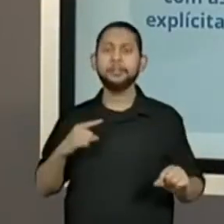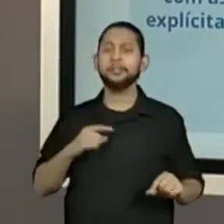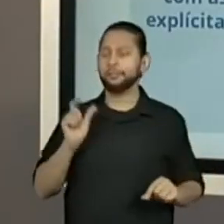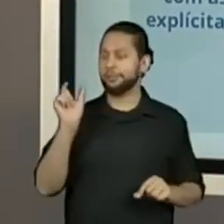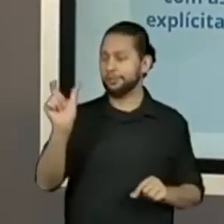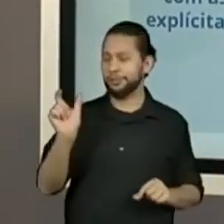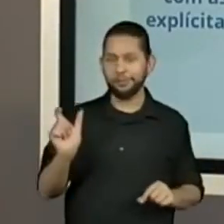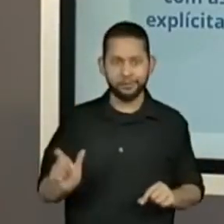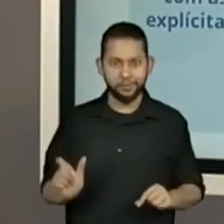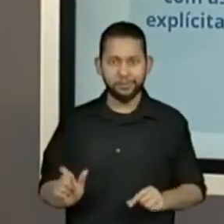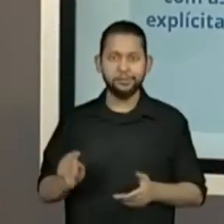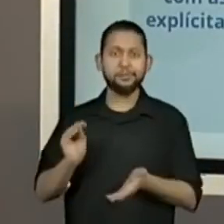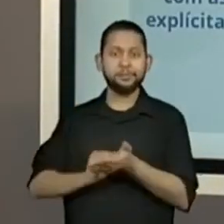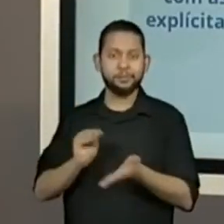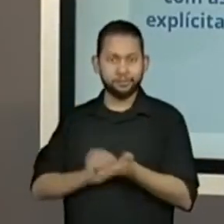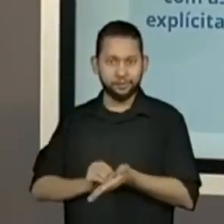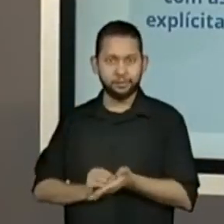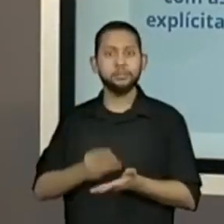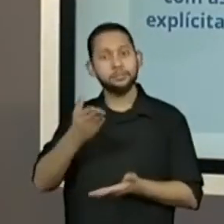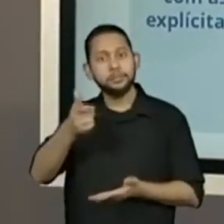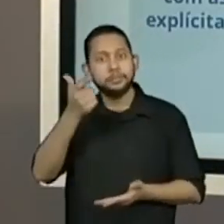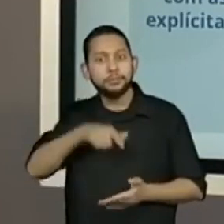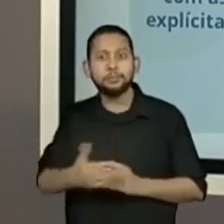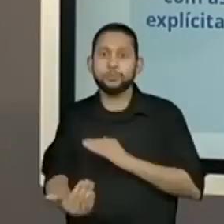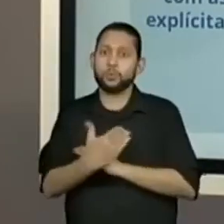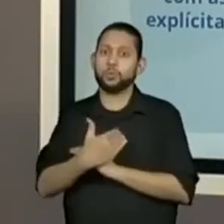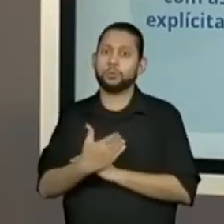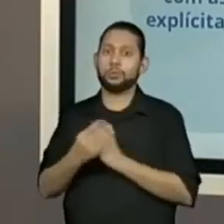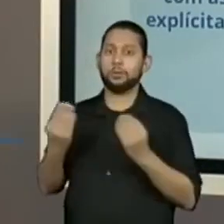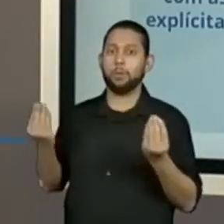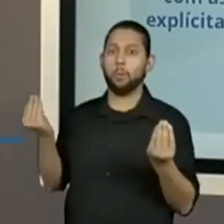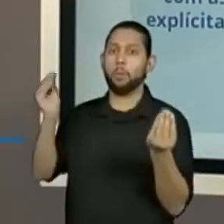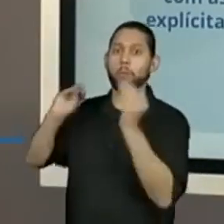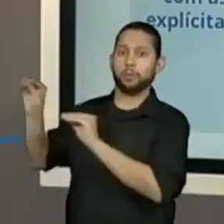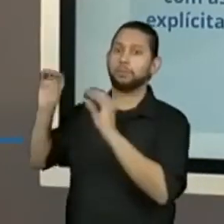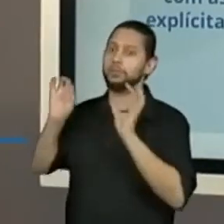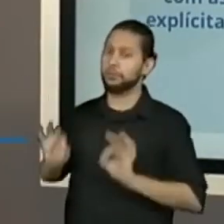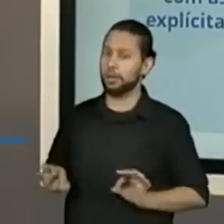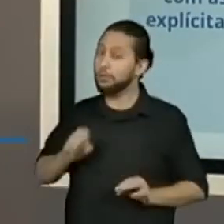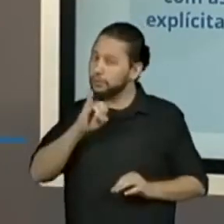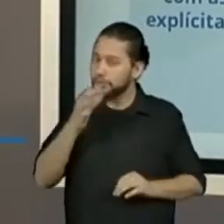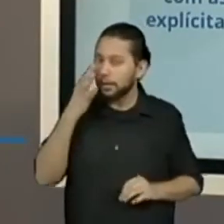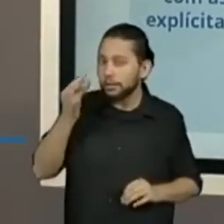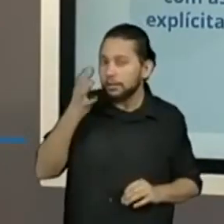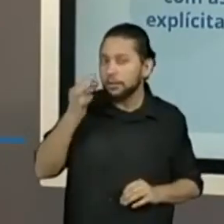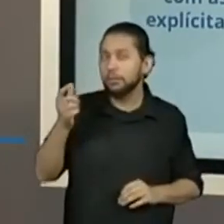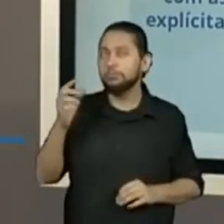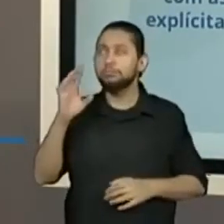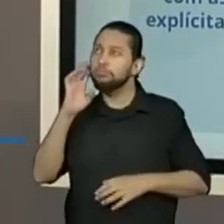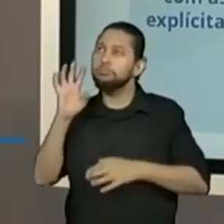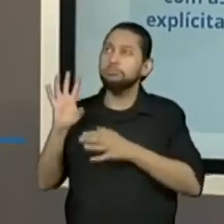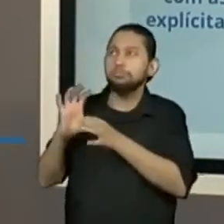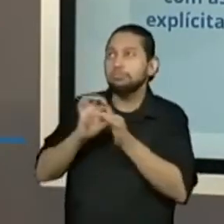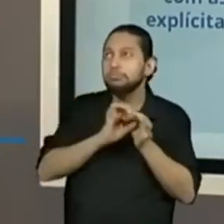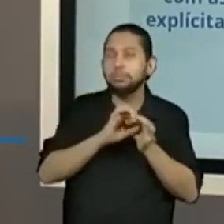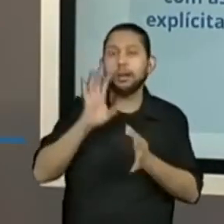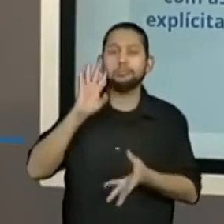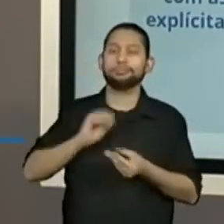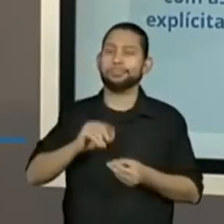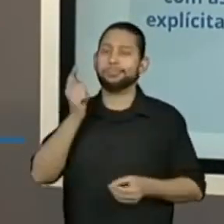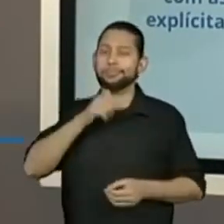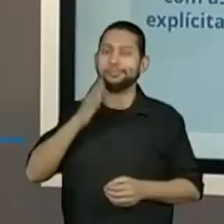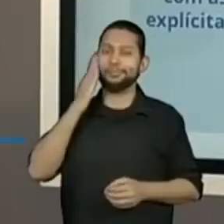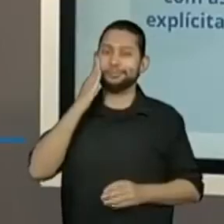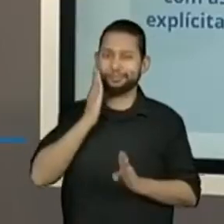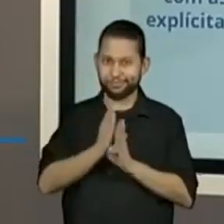palavrinhas que complementam as informações. Então quem ficou ligadinho aí vai saber pelo contexto, pela compreensão do texto,